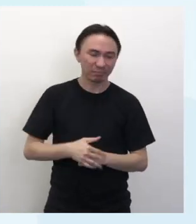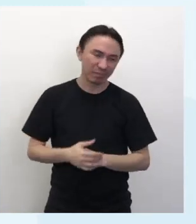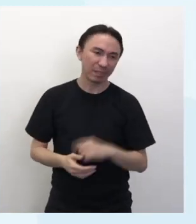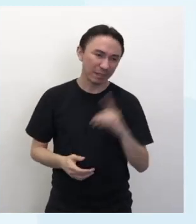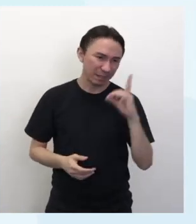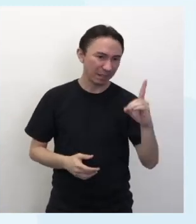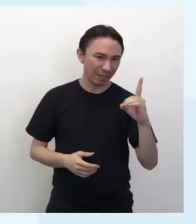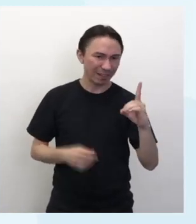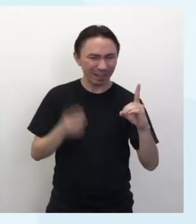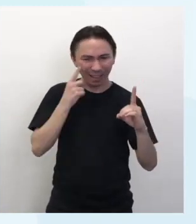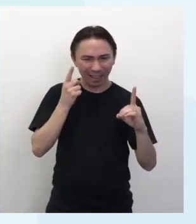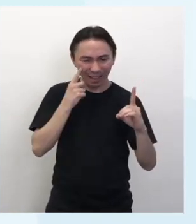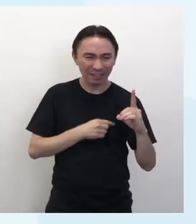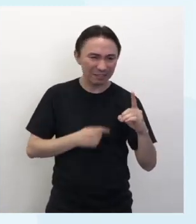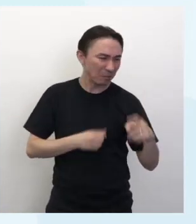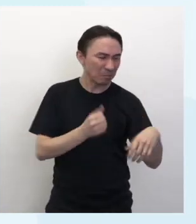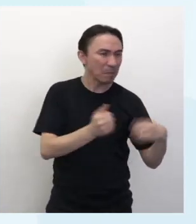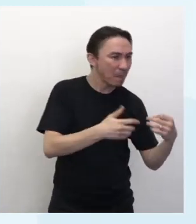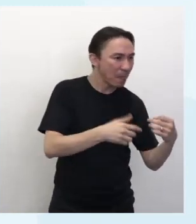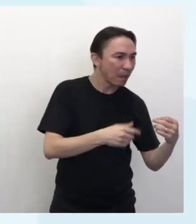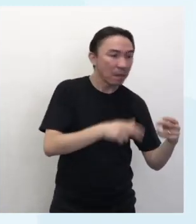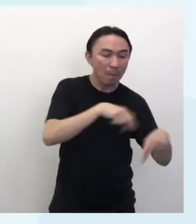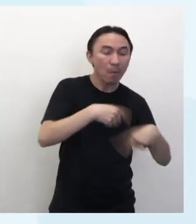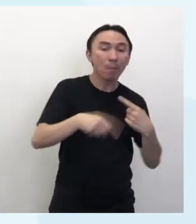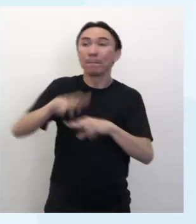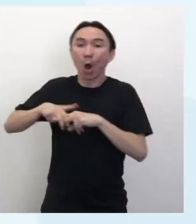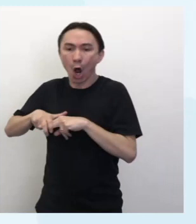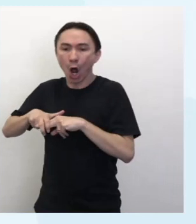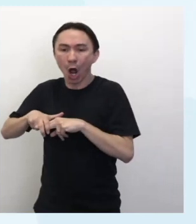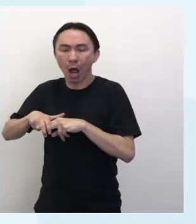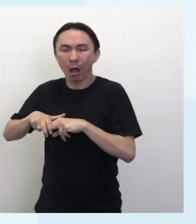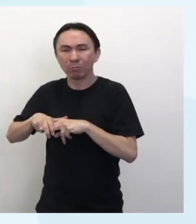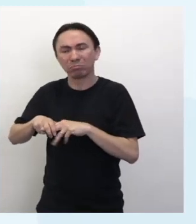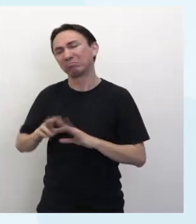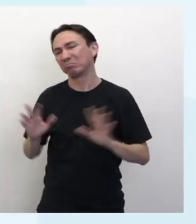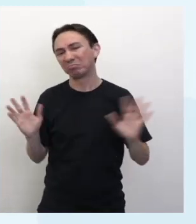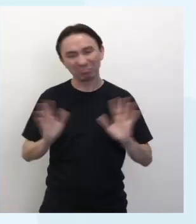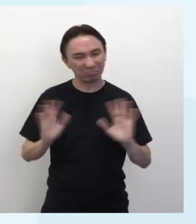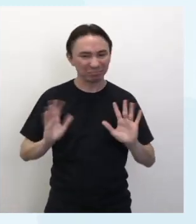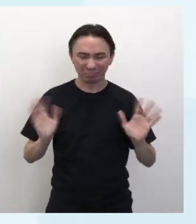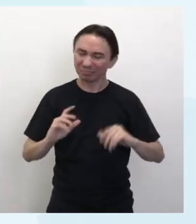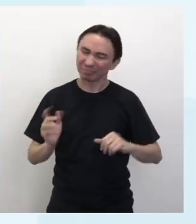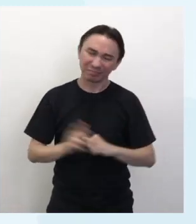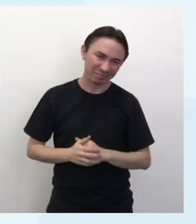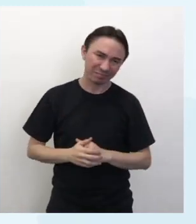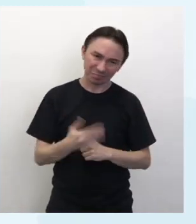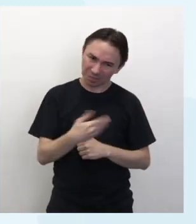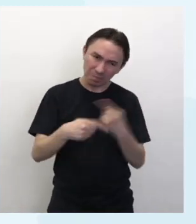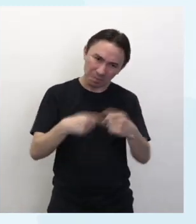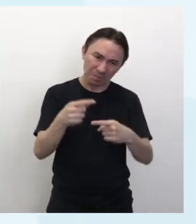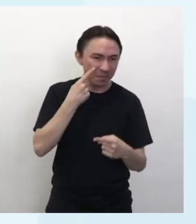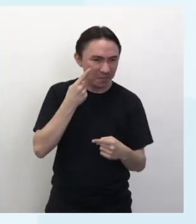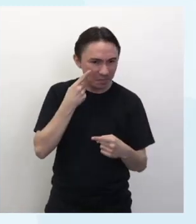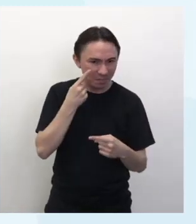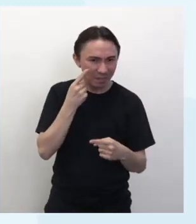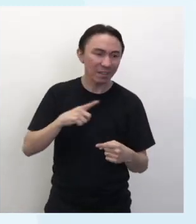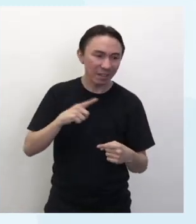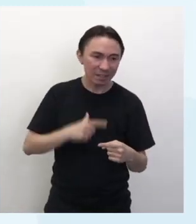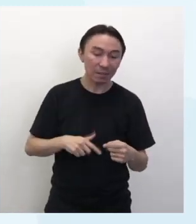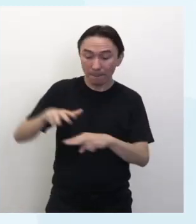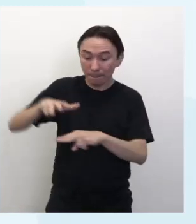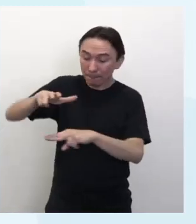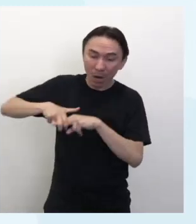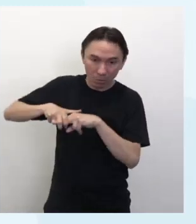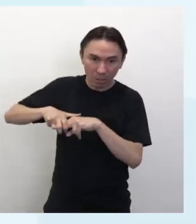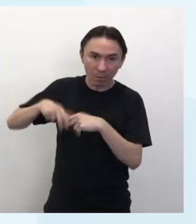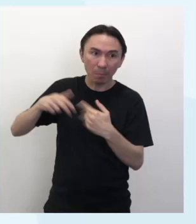de causa e consequência sem chance. Eu já trabalhei outras questões aí que tem causa e consequência. Vocês podem procurar a listinha e vocês vão achar